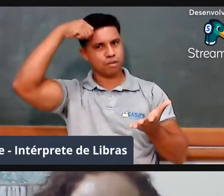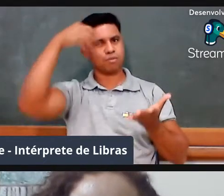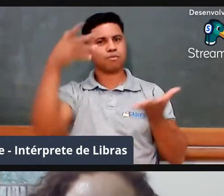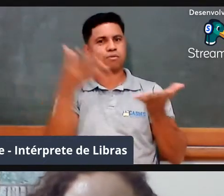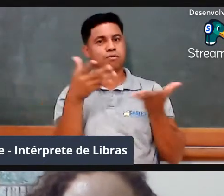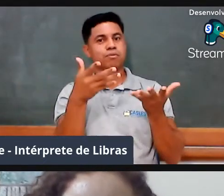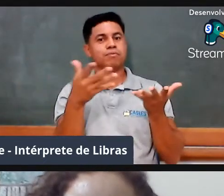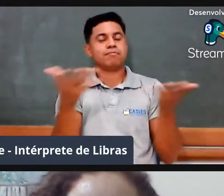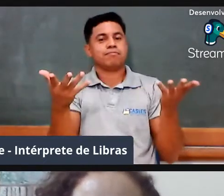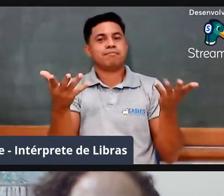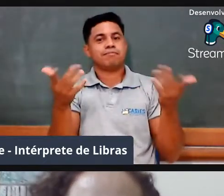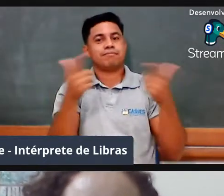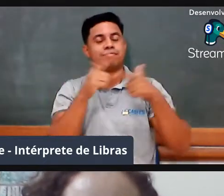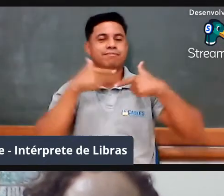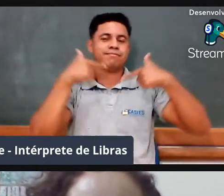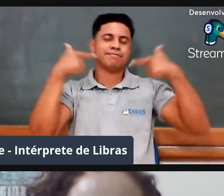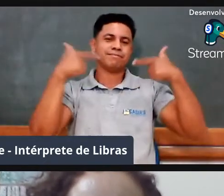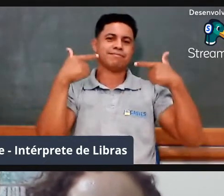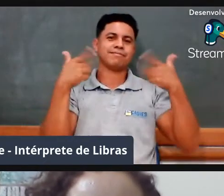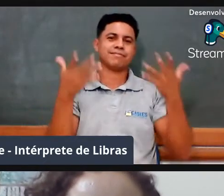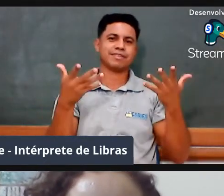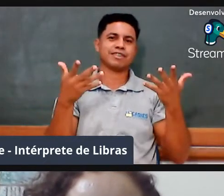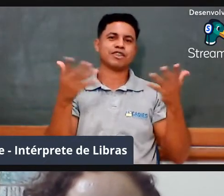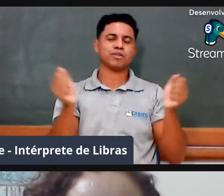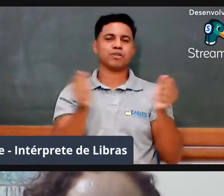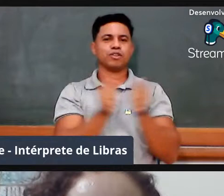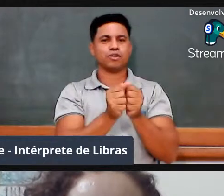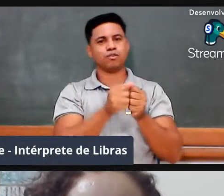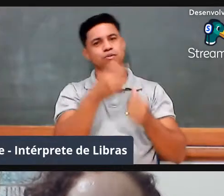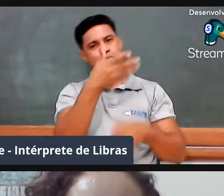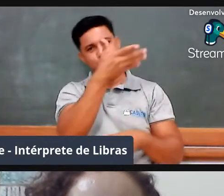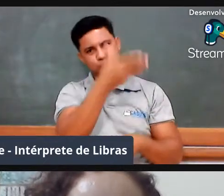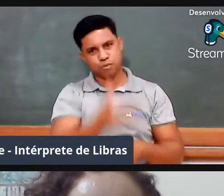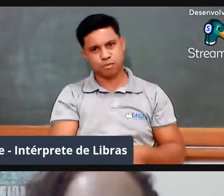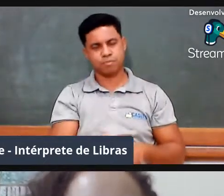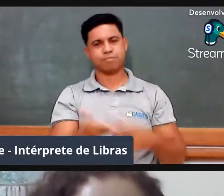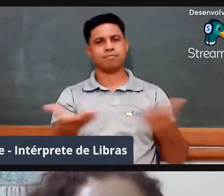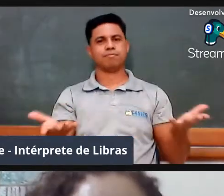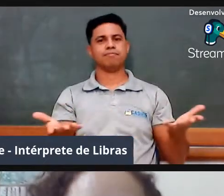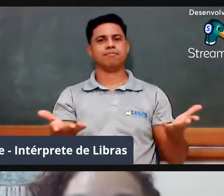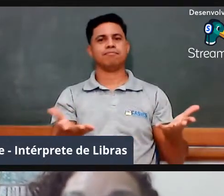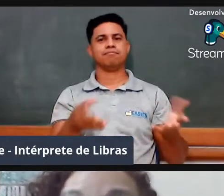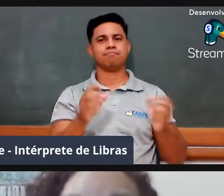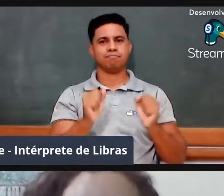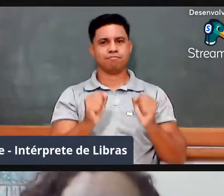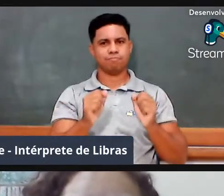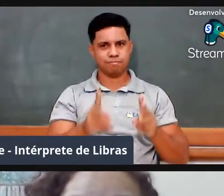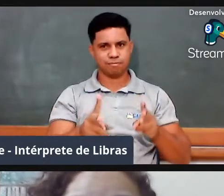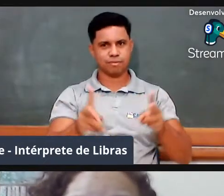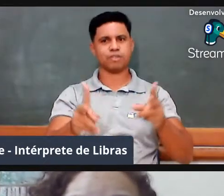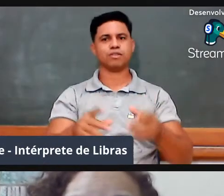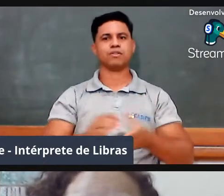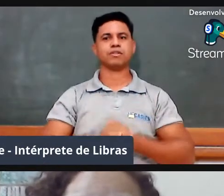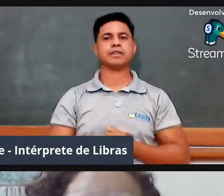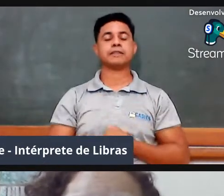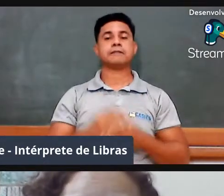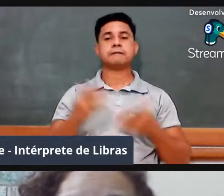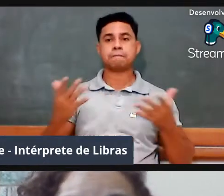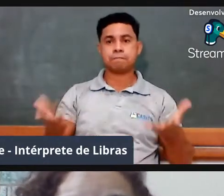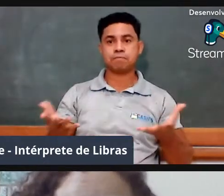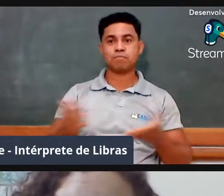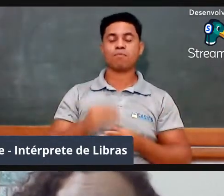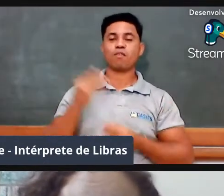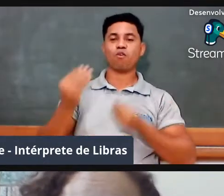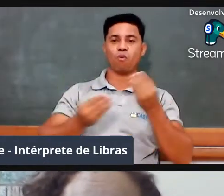estar dividindo esse mesmo espaço com o senhor. Luciene, pode continuar. Como o professor costuma